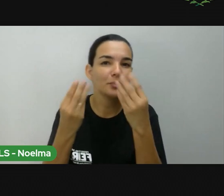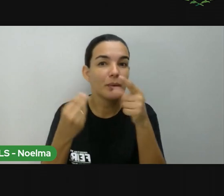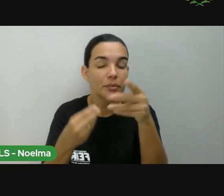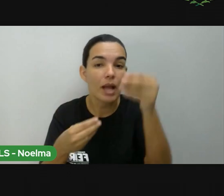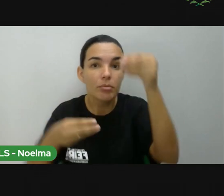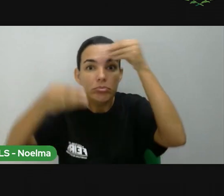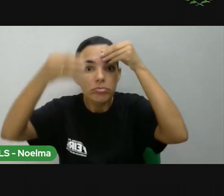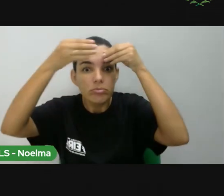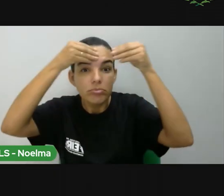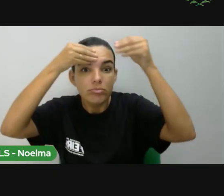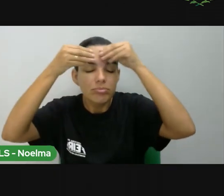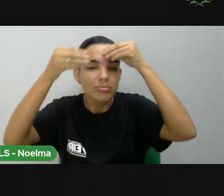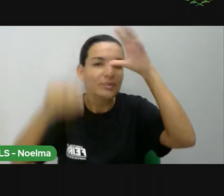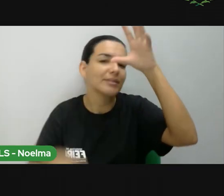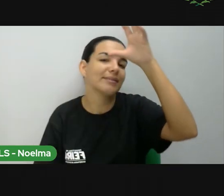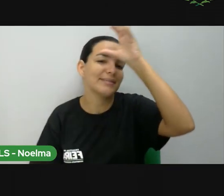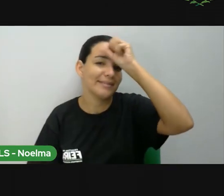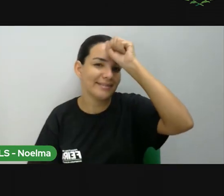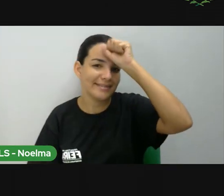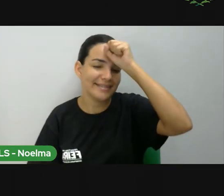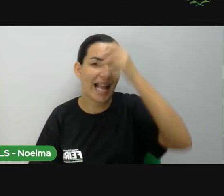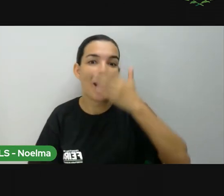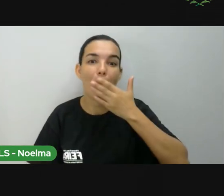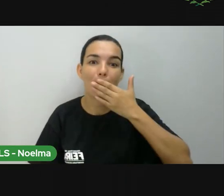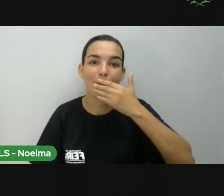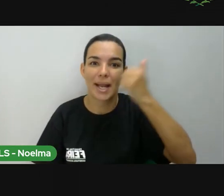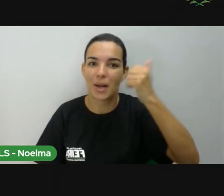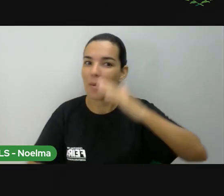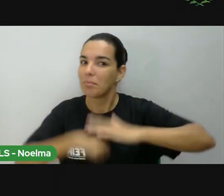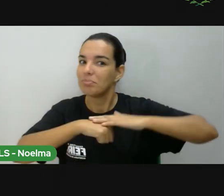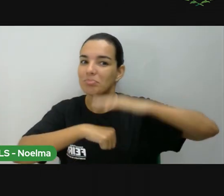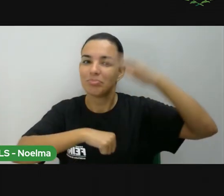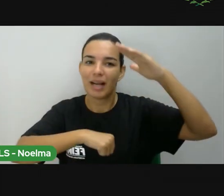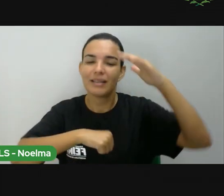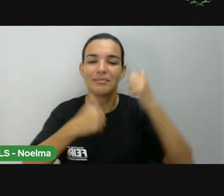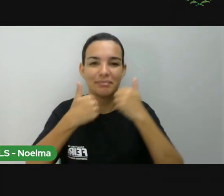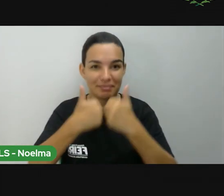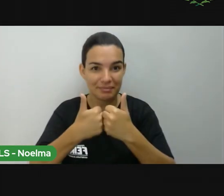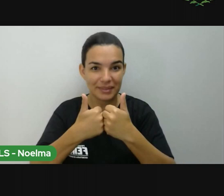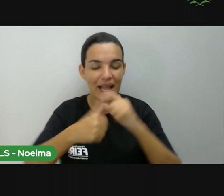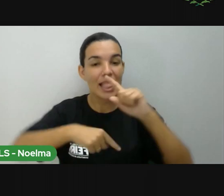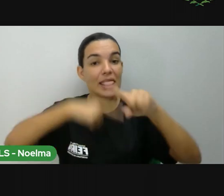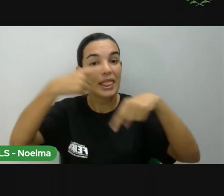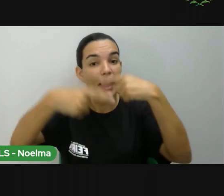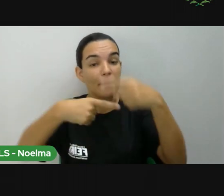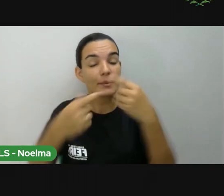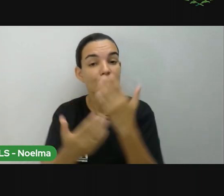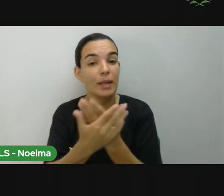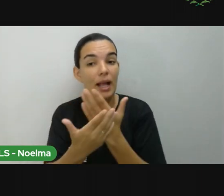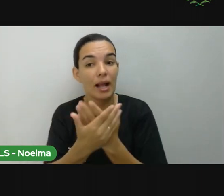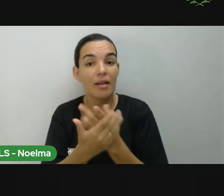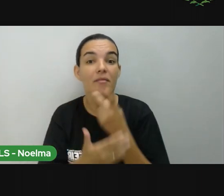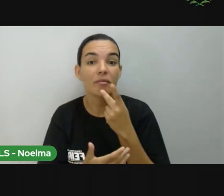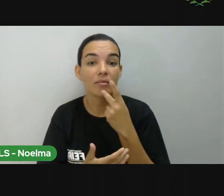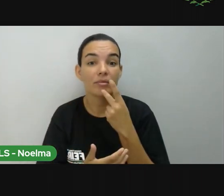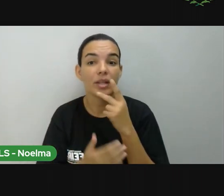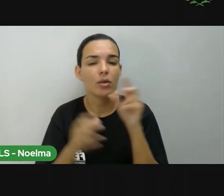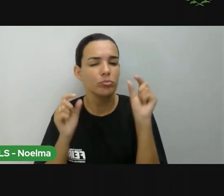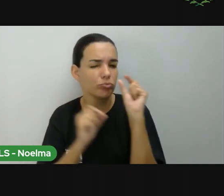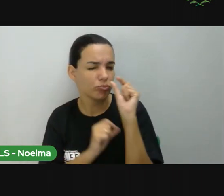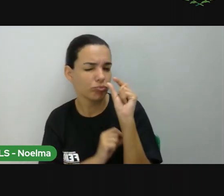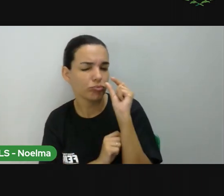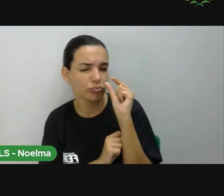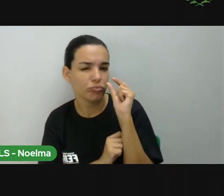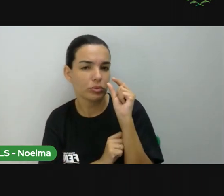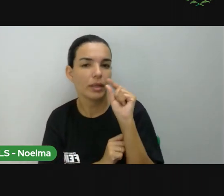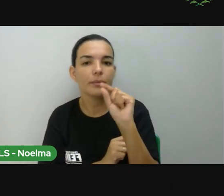para que vocês possam aprender o máximo sobre esse assunto. E na próxima aula, nós falaremos mais, um pouquinho